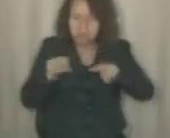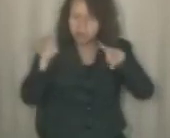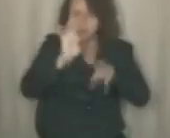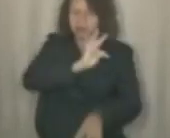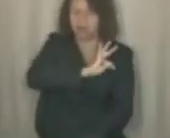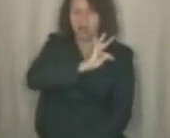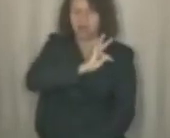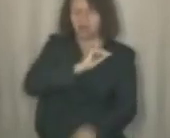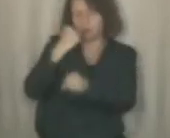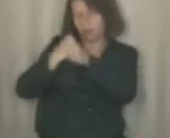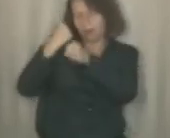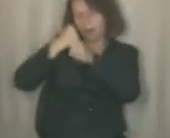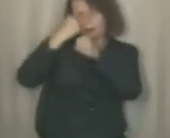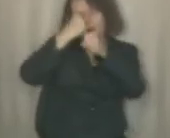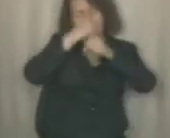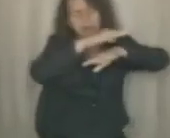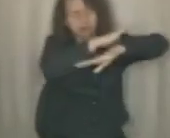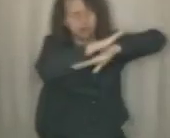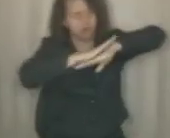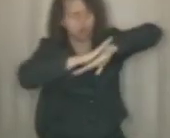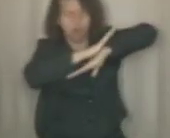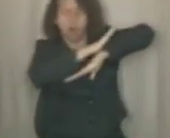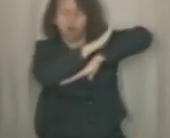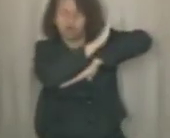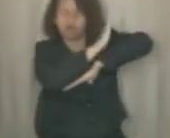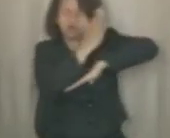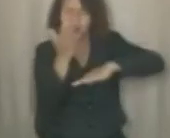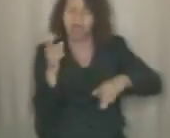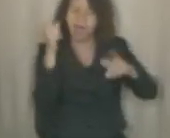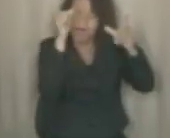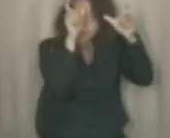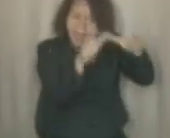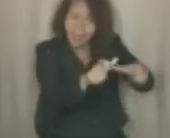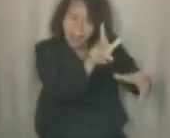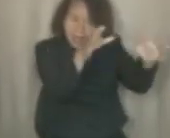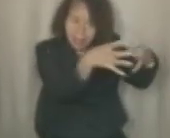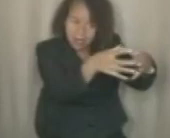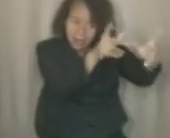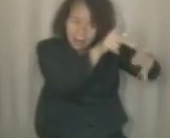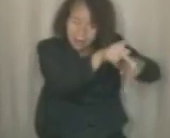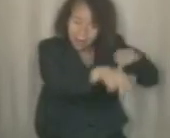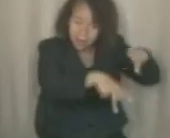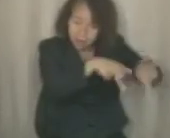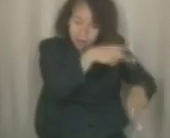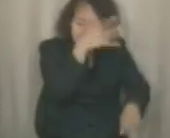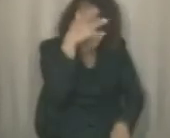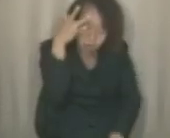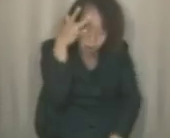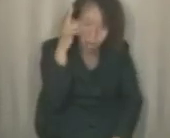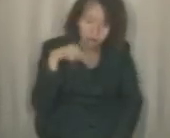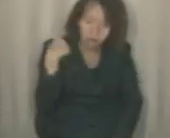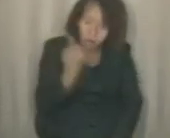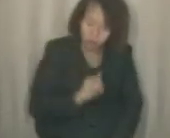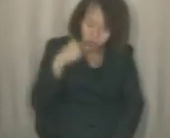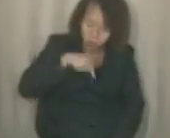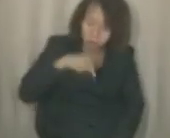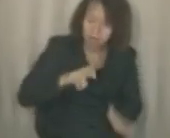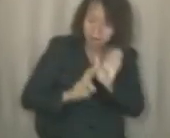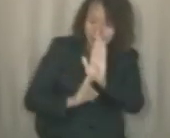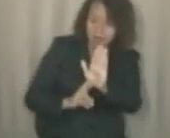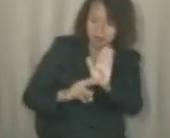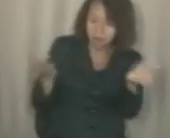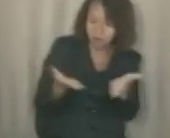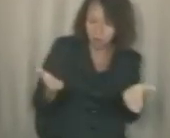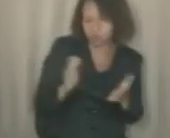técnica, de uma construção, de uma encosta. A essas pessoas que nós estamos aqui representando,